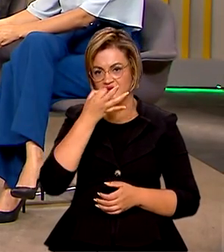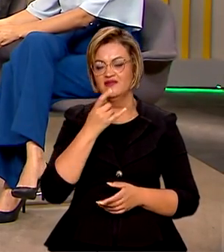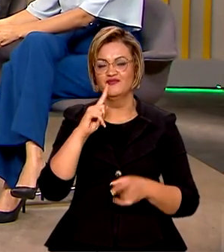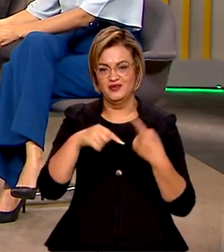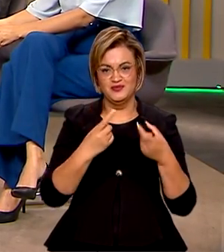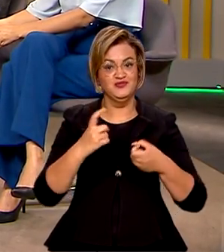vezes aqui, viu? Obrigo. Obrigado.